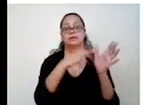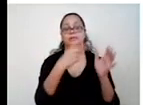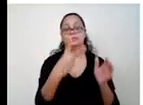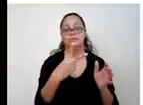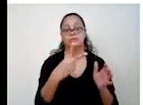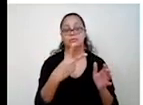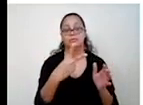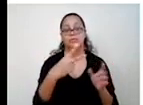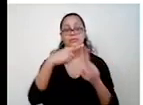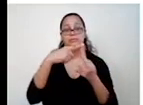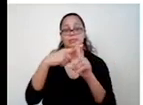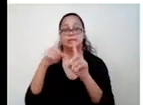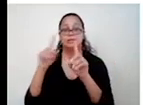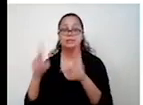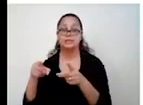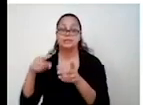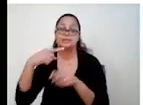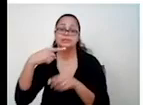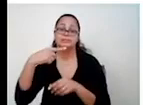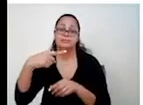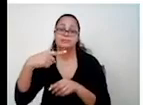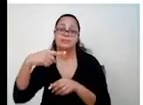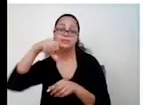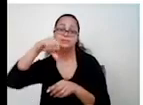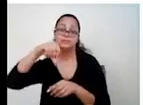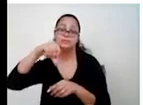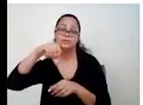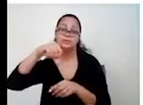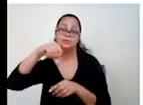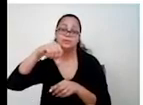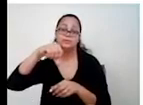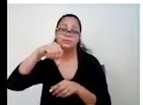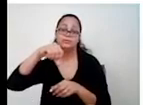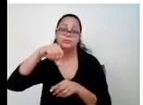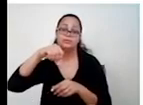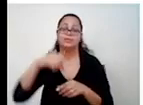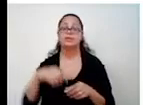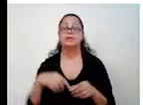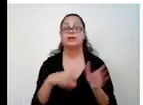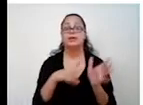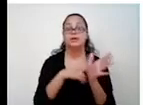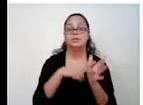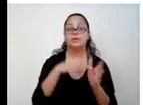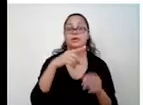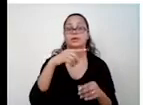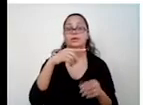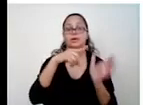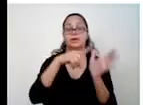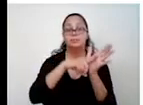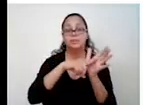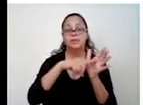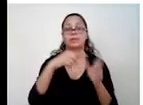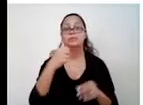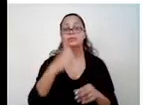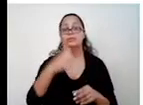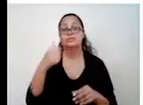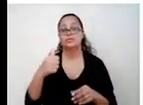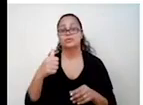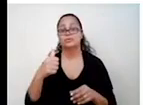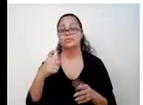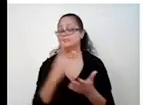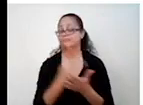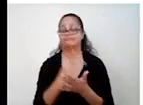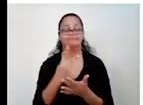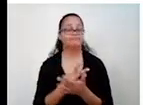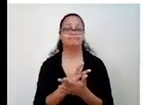9. Eu devo 2. Gasto 9, eu devo 11. Não confere, ó. Porque aqui o resultado deu menos 11.